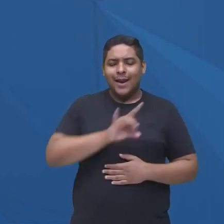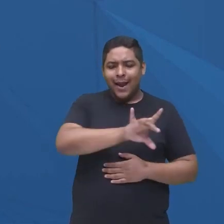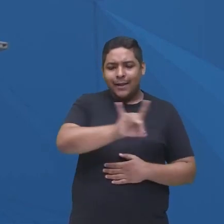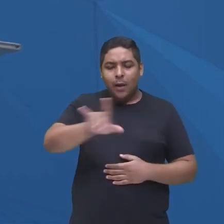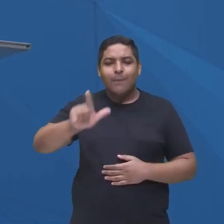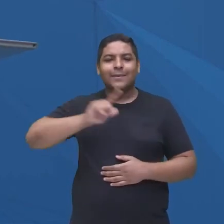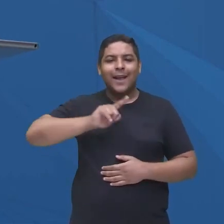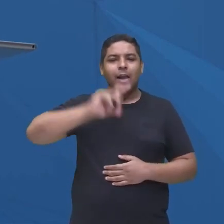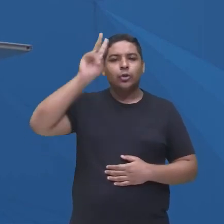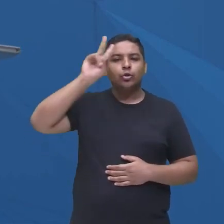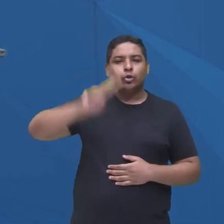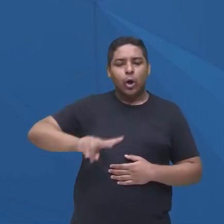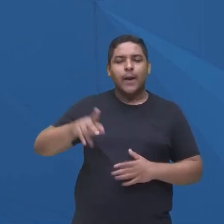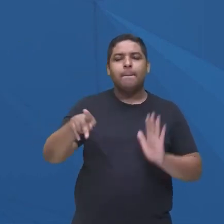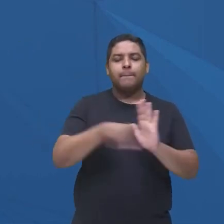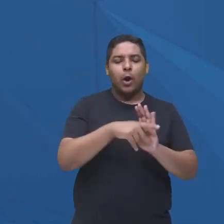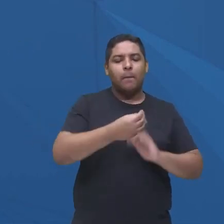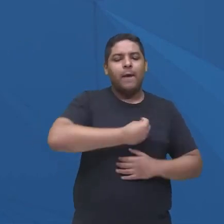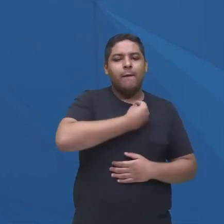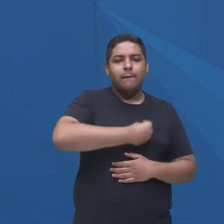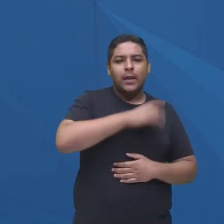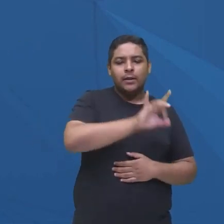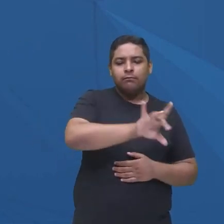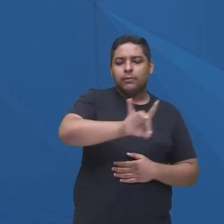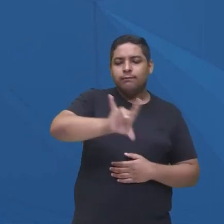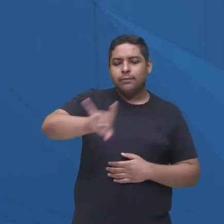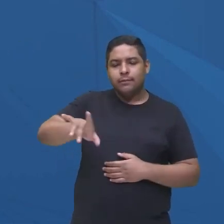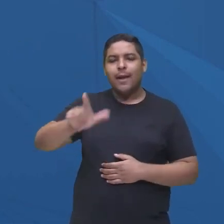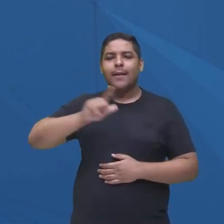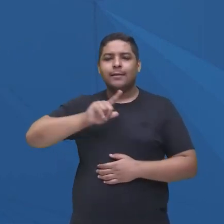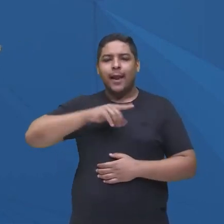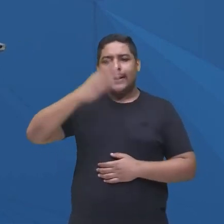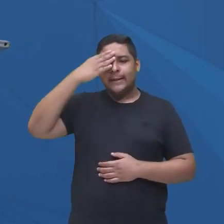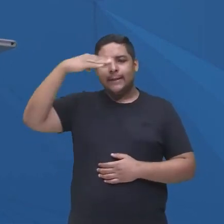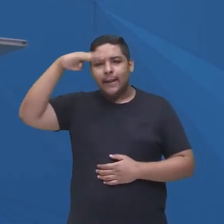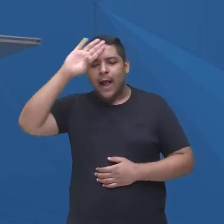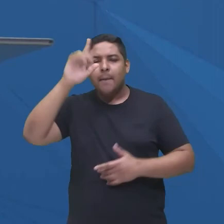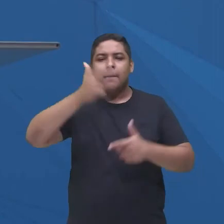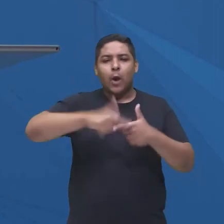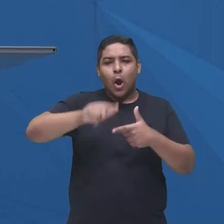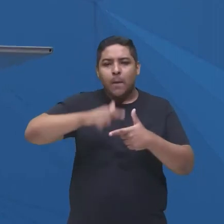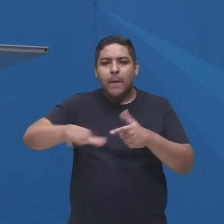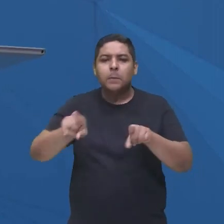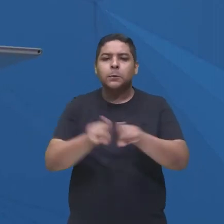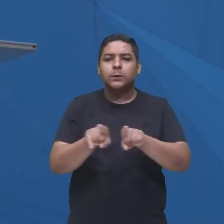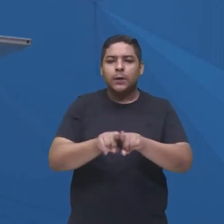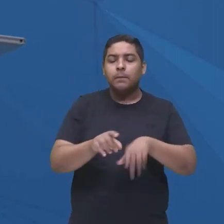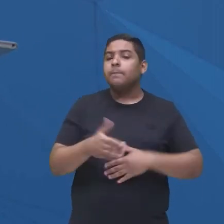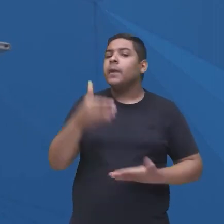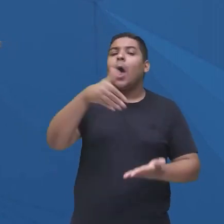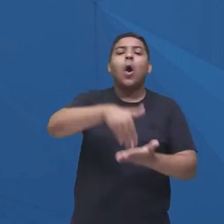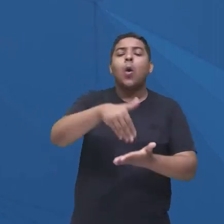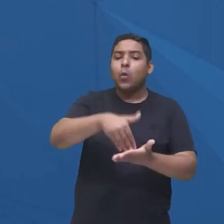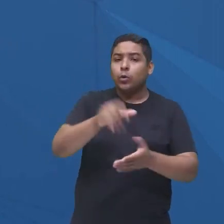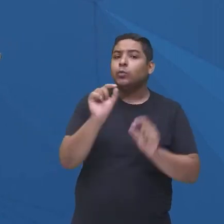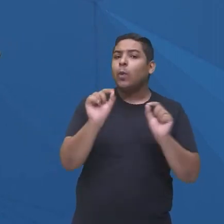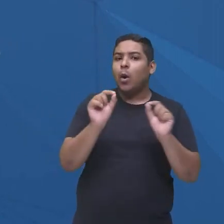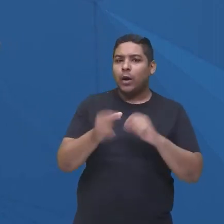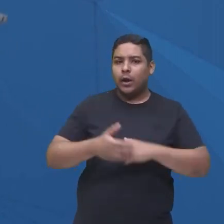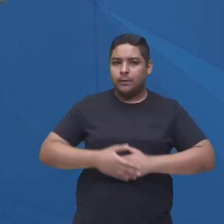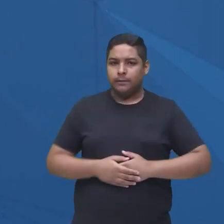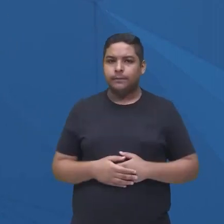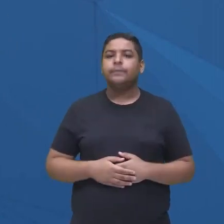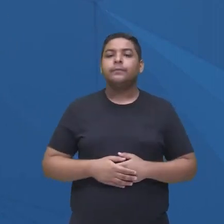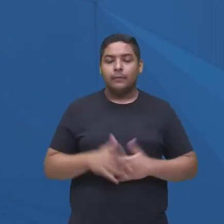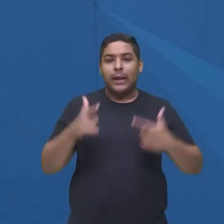de vida em sua casa, passa por seus dramas e seus problemas, e também tem, nessas últimas temporadas, como pano de fundo a guerra